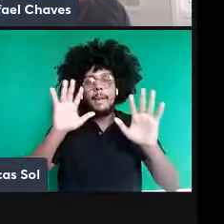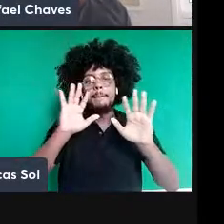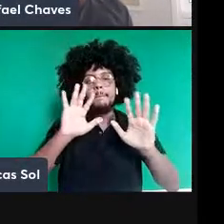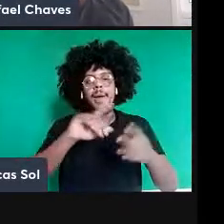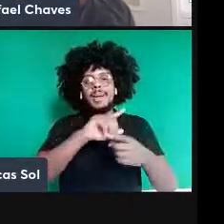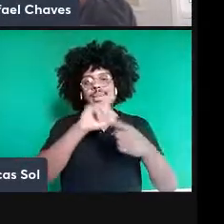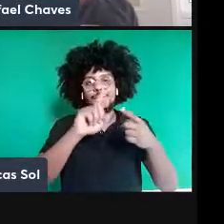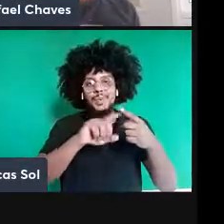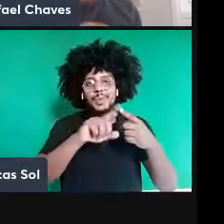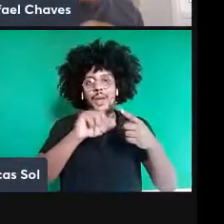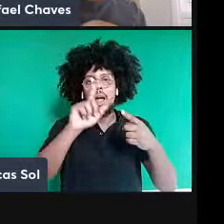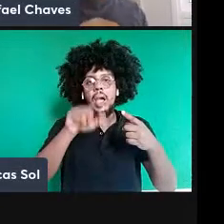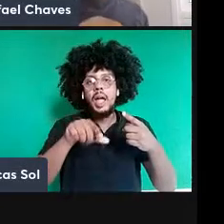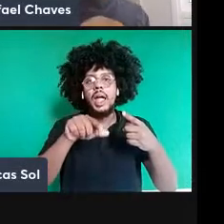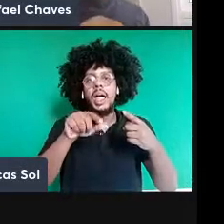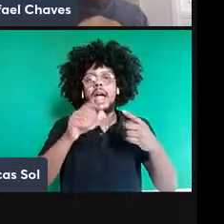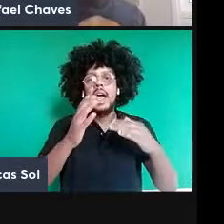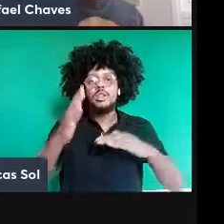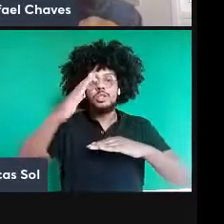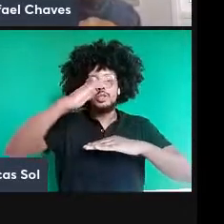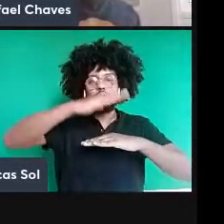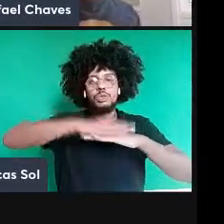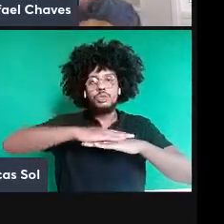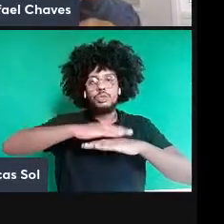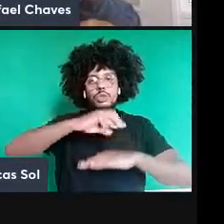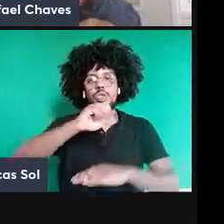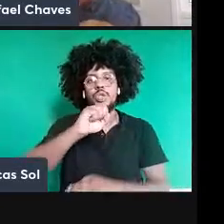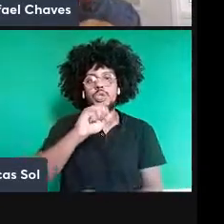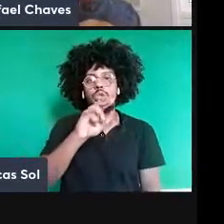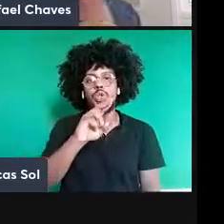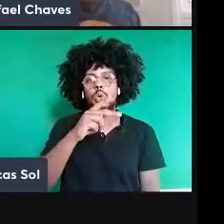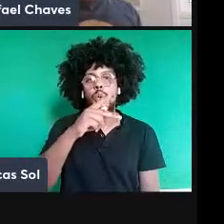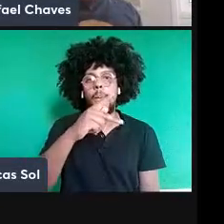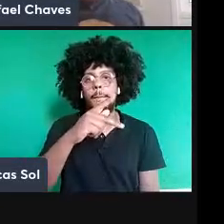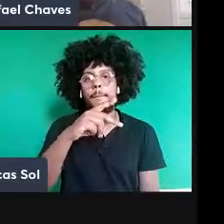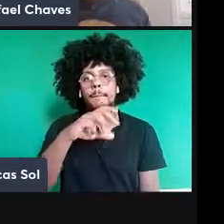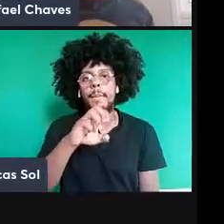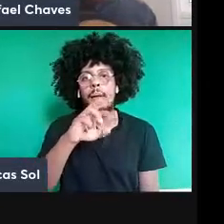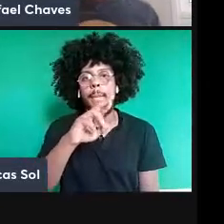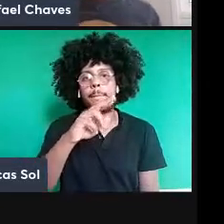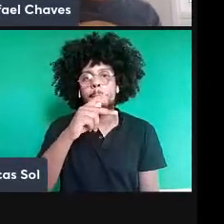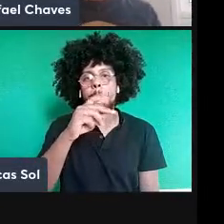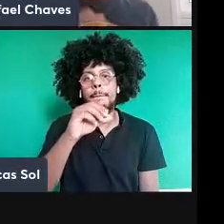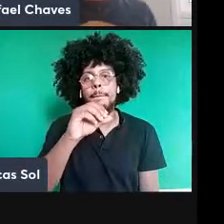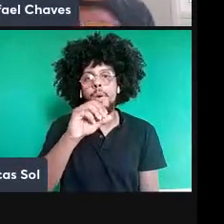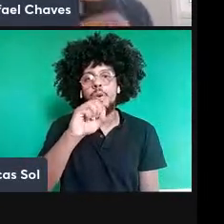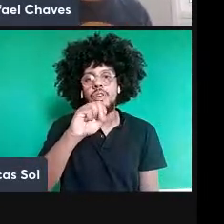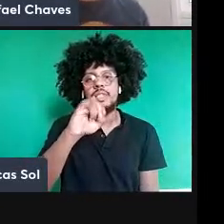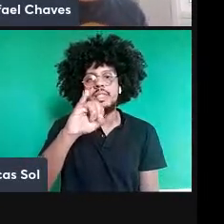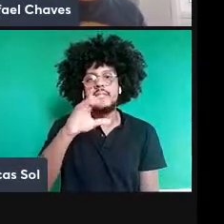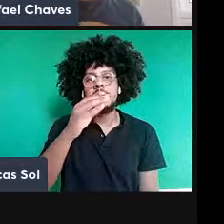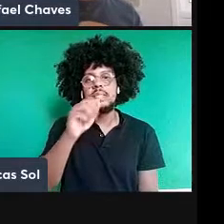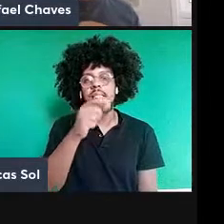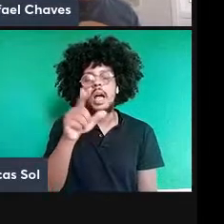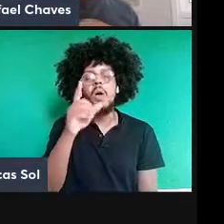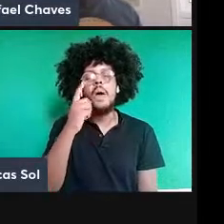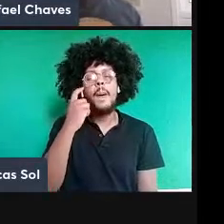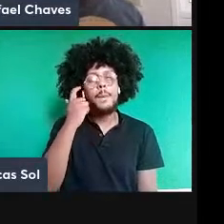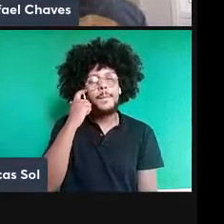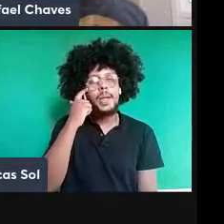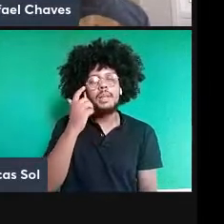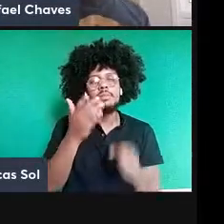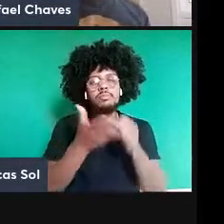superposição. Classicamente, eu posso pensar num bit, né, numa unidade básica de informação, um bit zero e um.